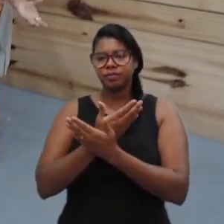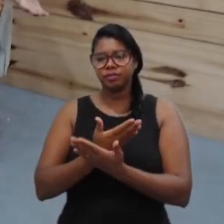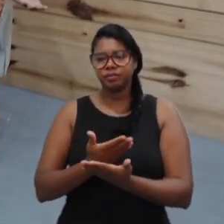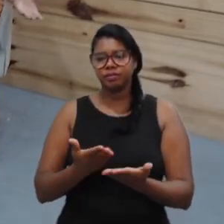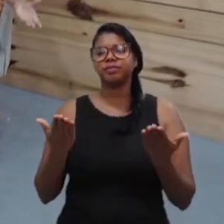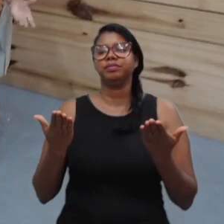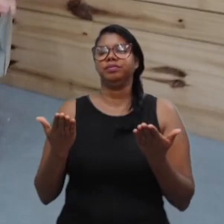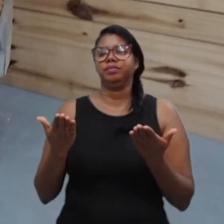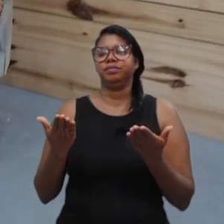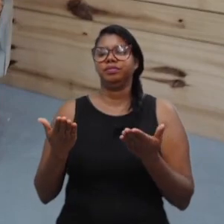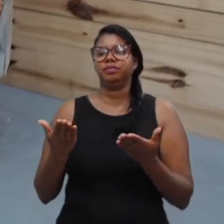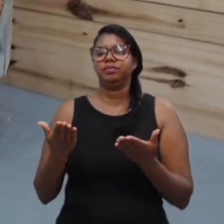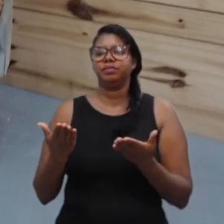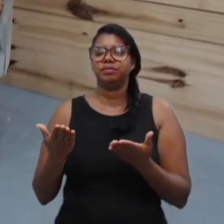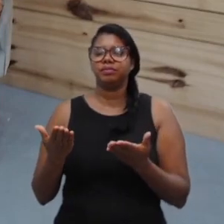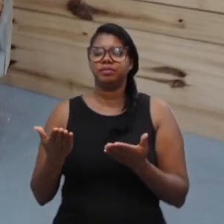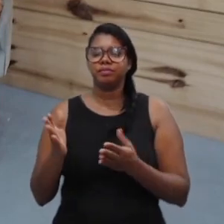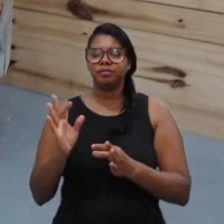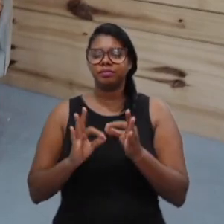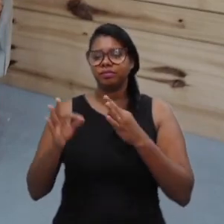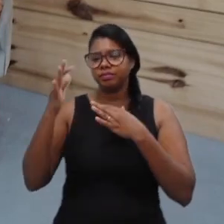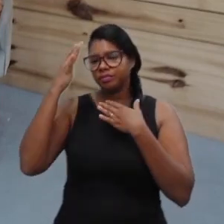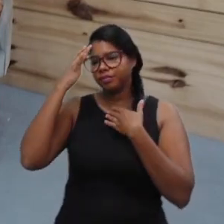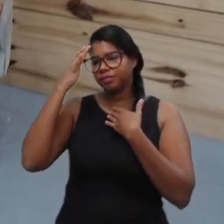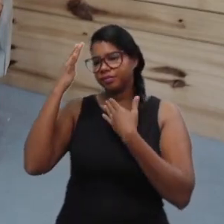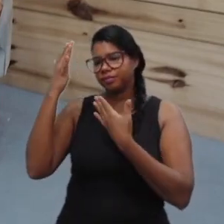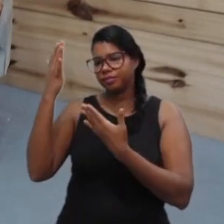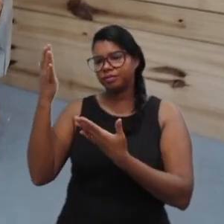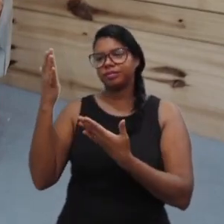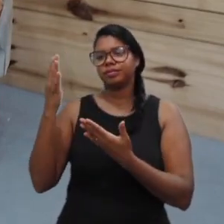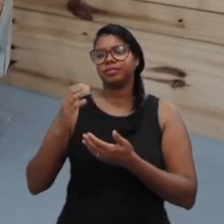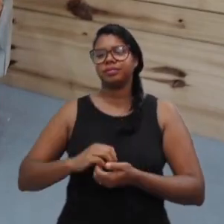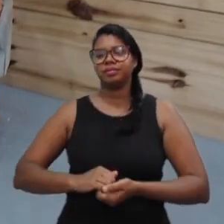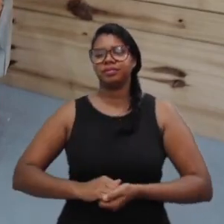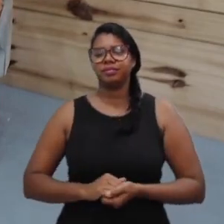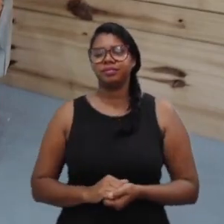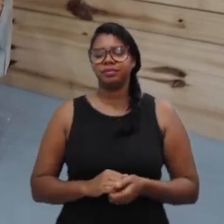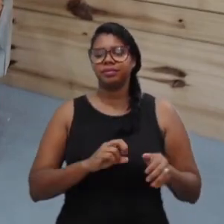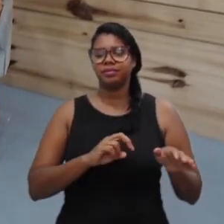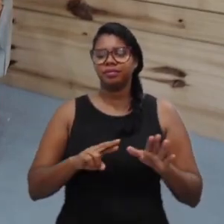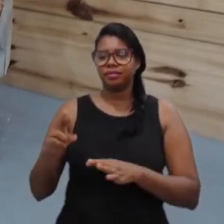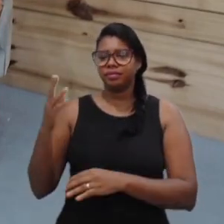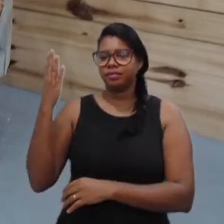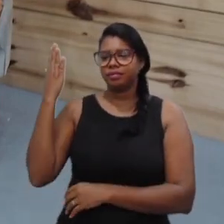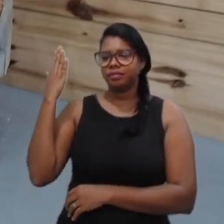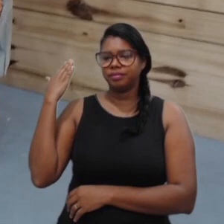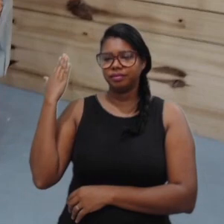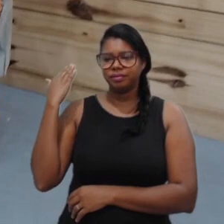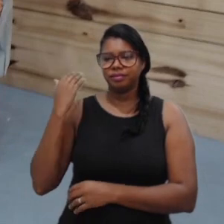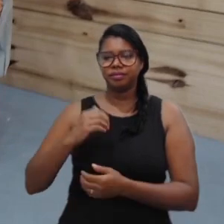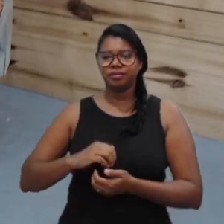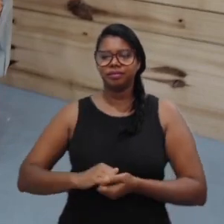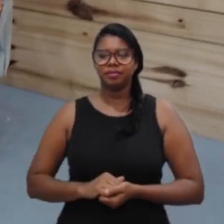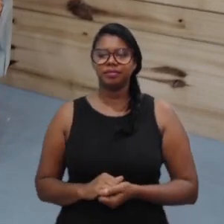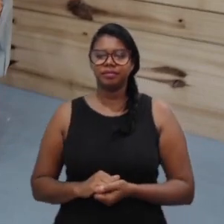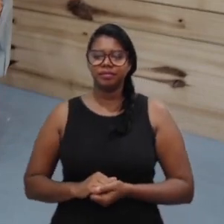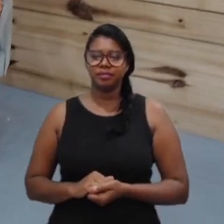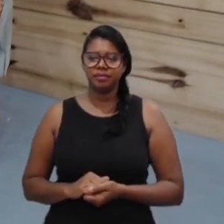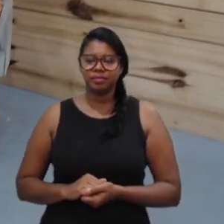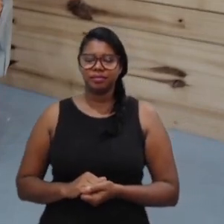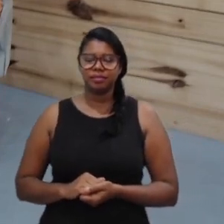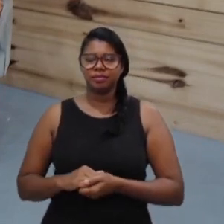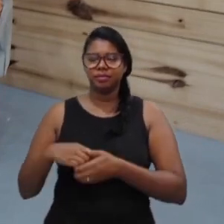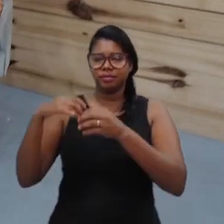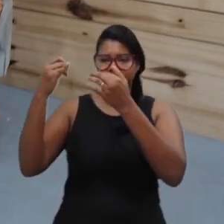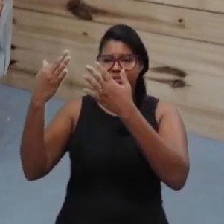estar preparado para isso, e a gente agradece imensamente. Semana passada, na unidade anterior, você ouviu